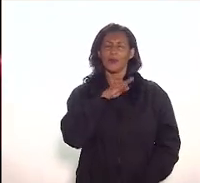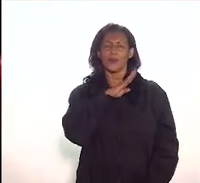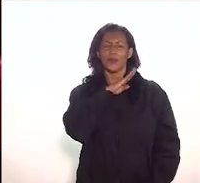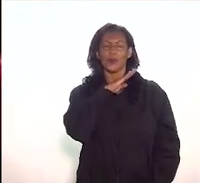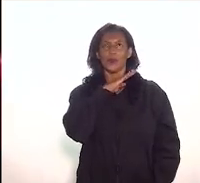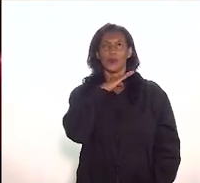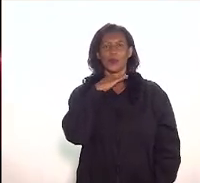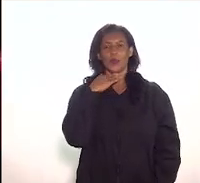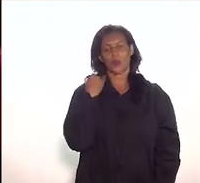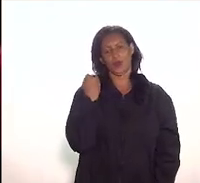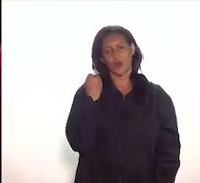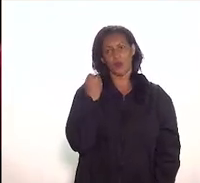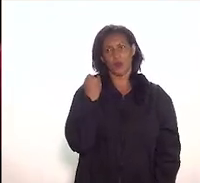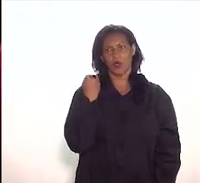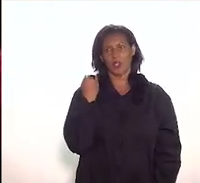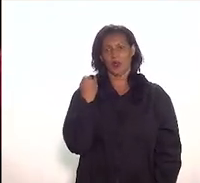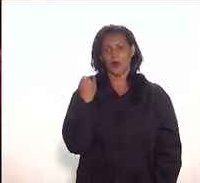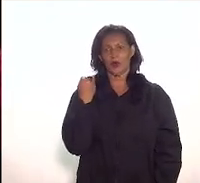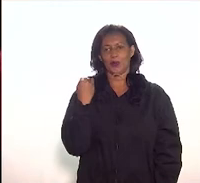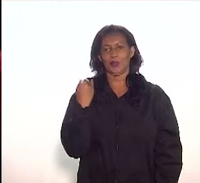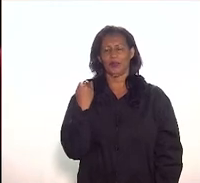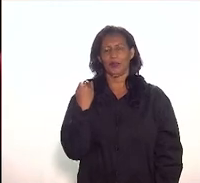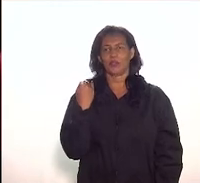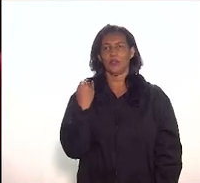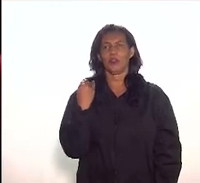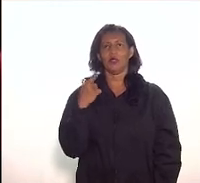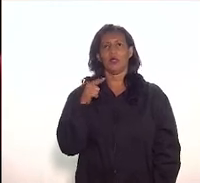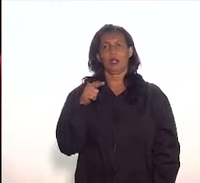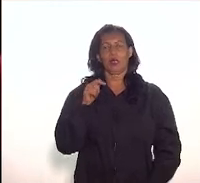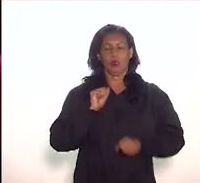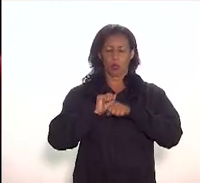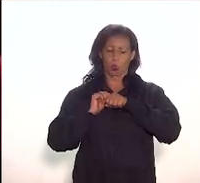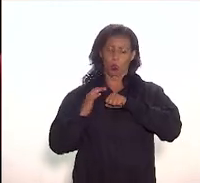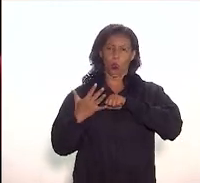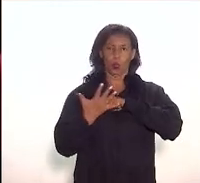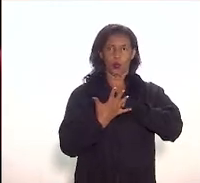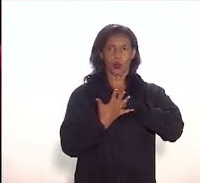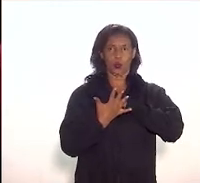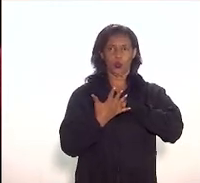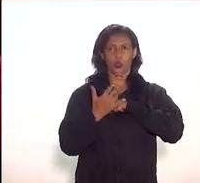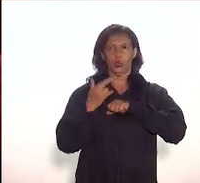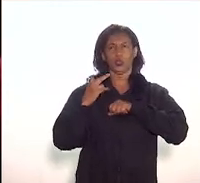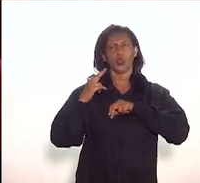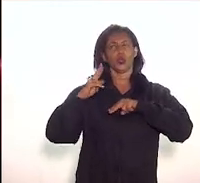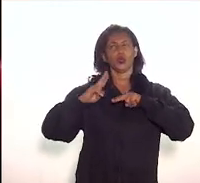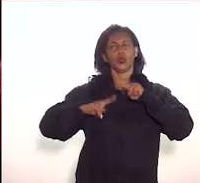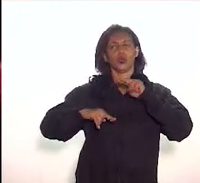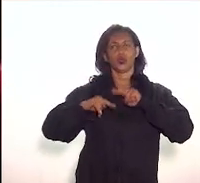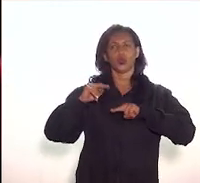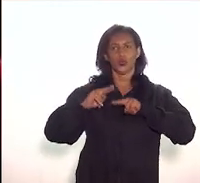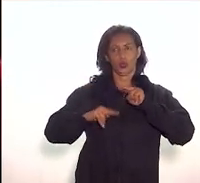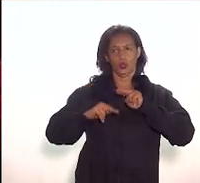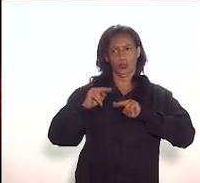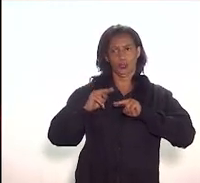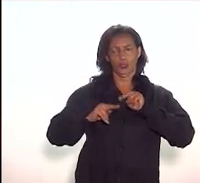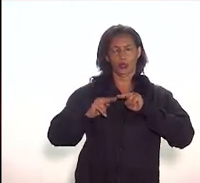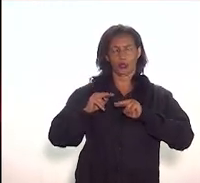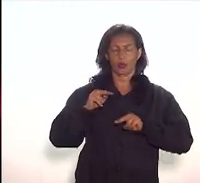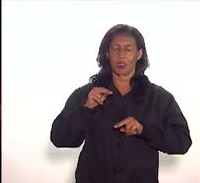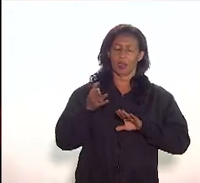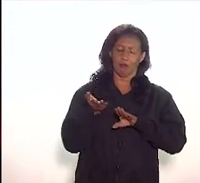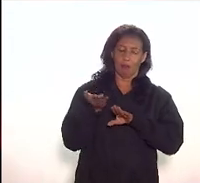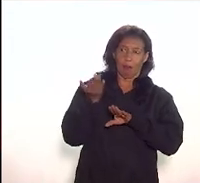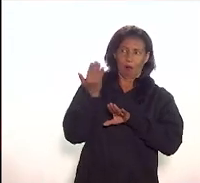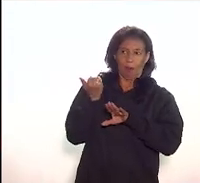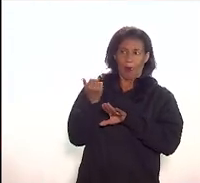ele faleceu durante a pandemia no mês de junho junho em maio